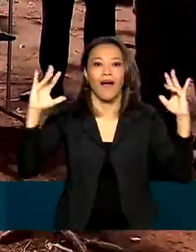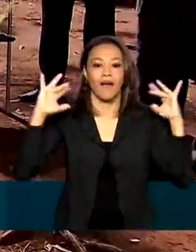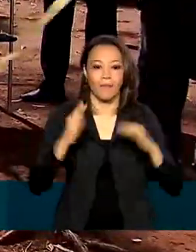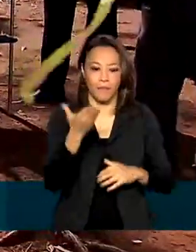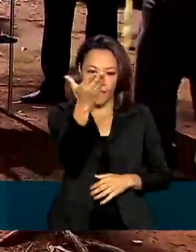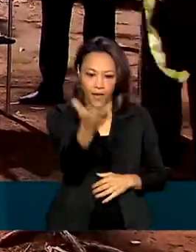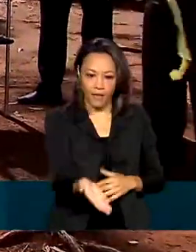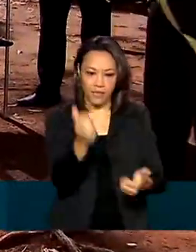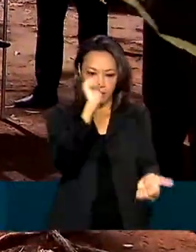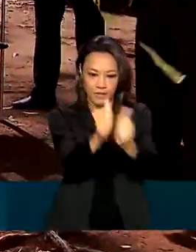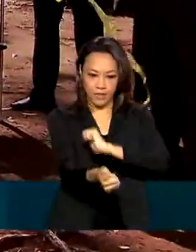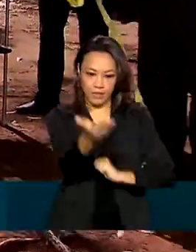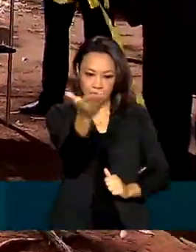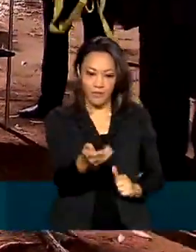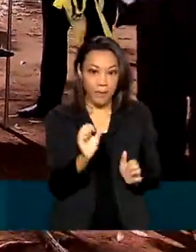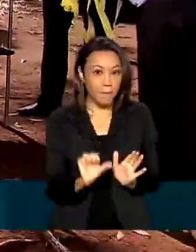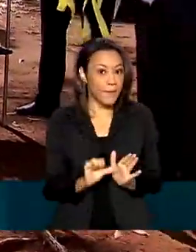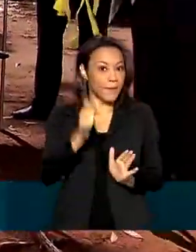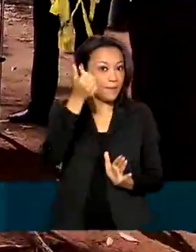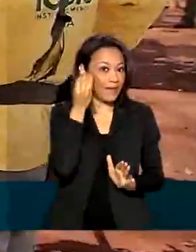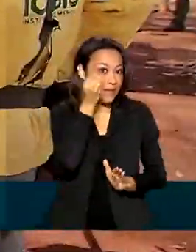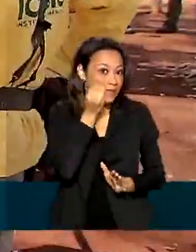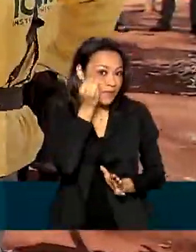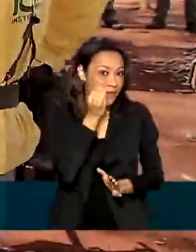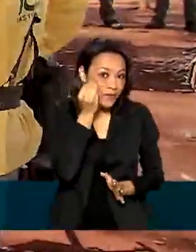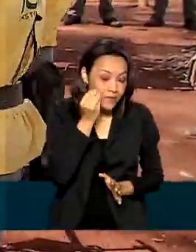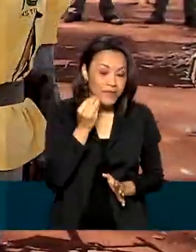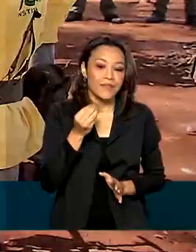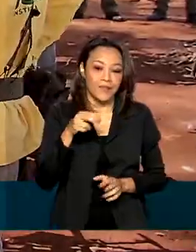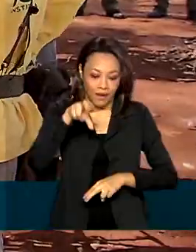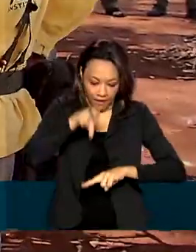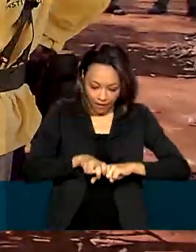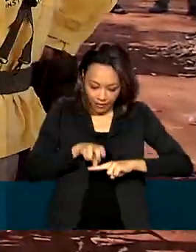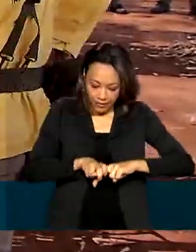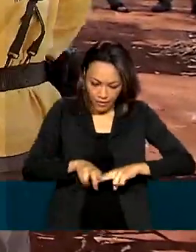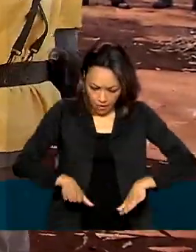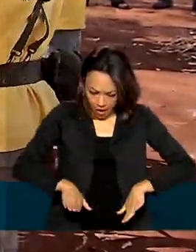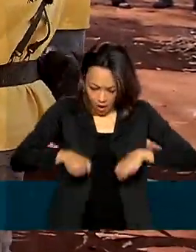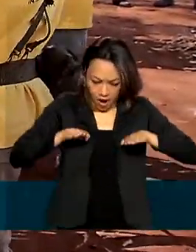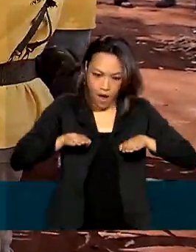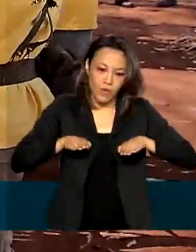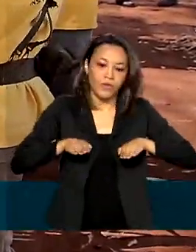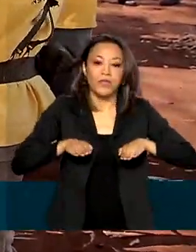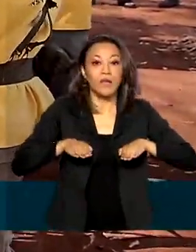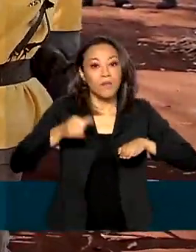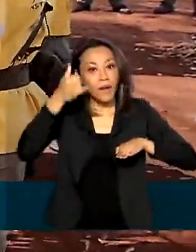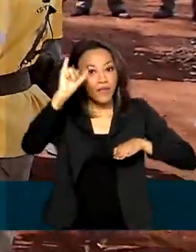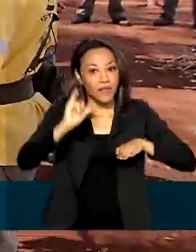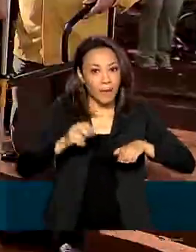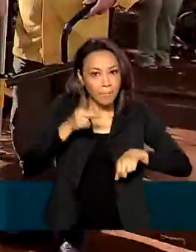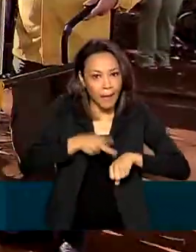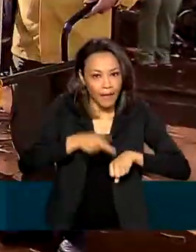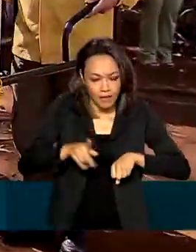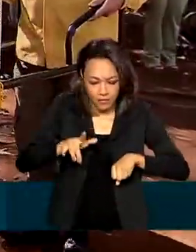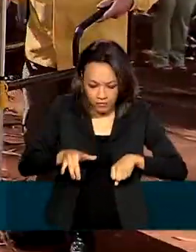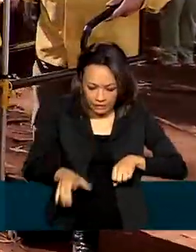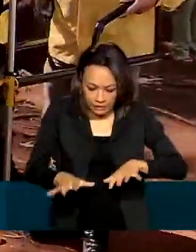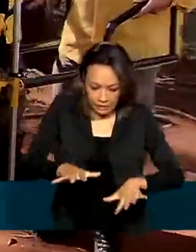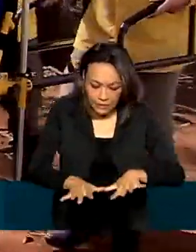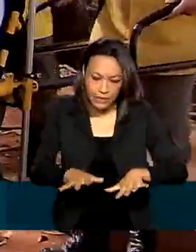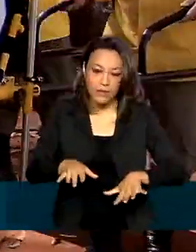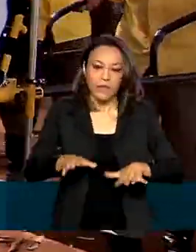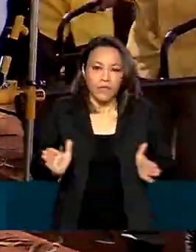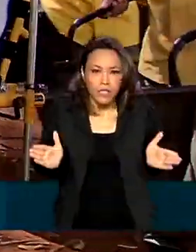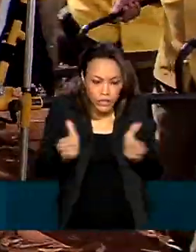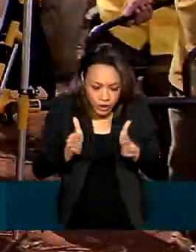Andréa Pontes foi a primeira a experimentar a cadeira, que é alta o suficiente para evitar o contato com as pedras e estreita